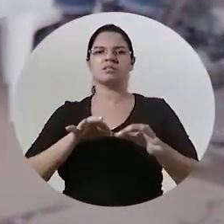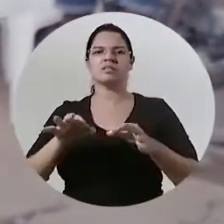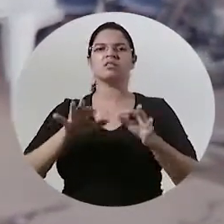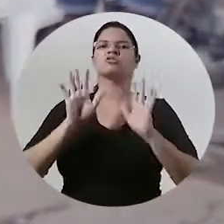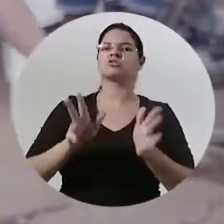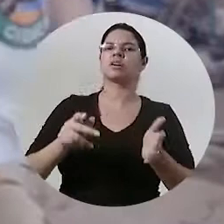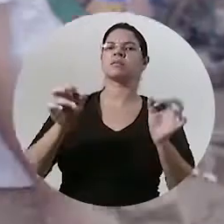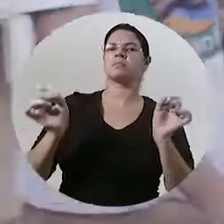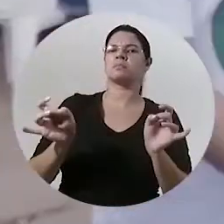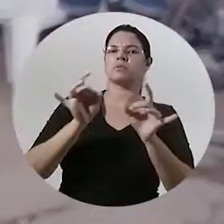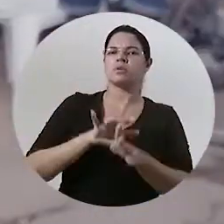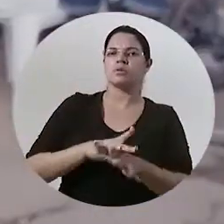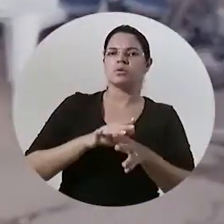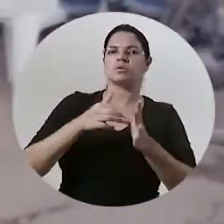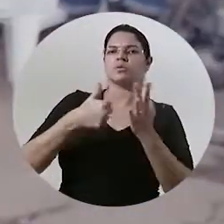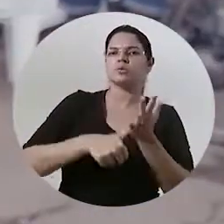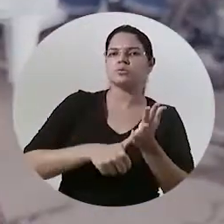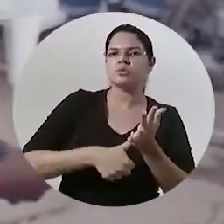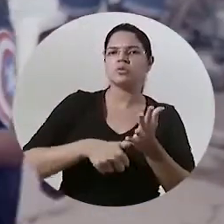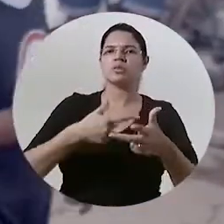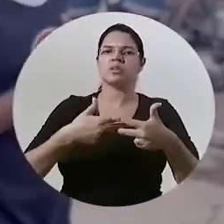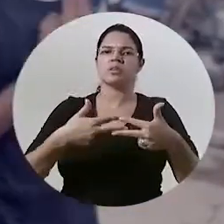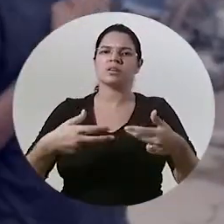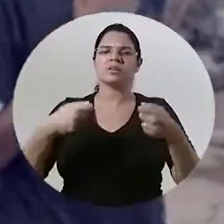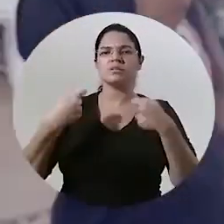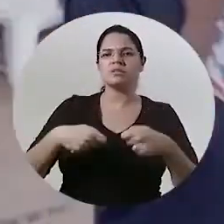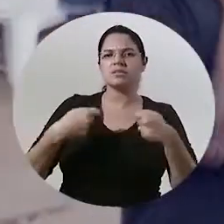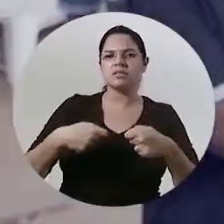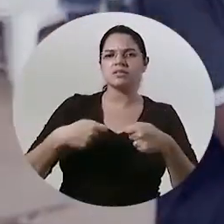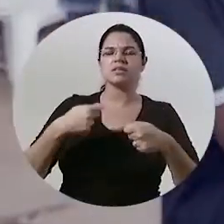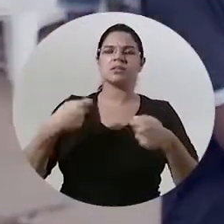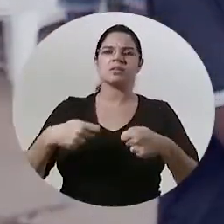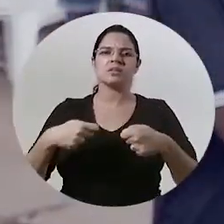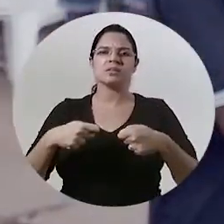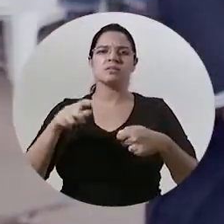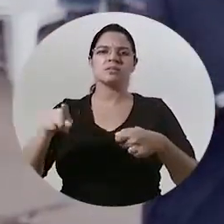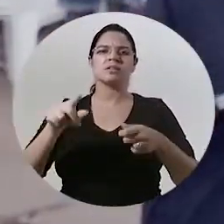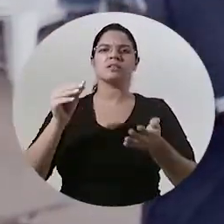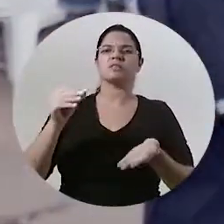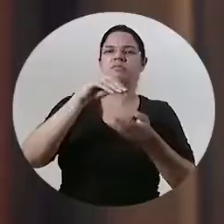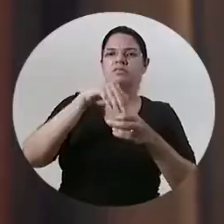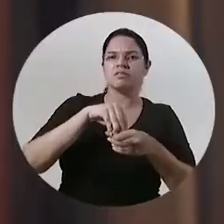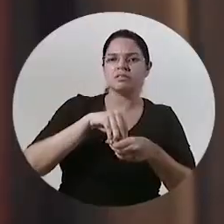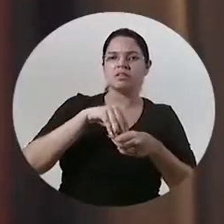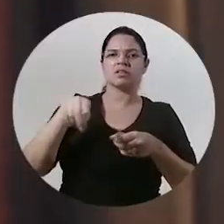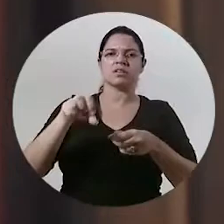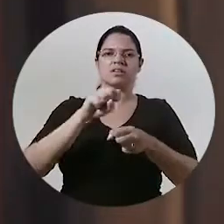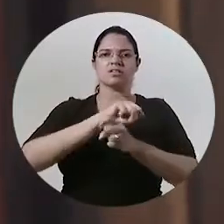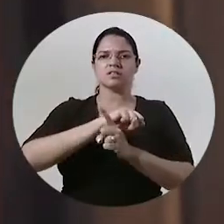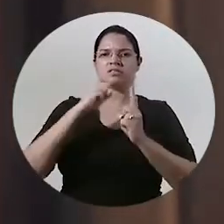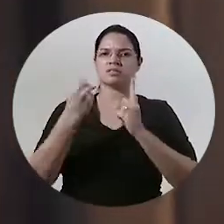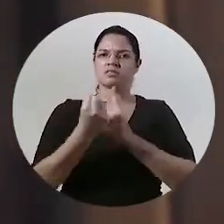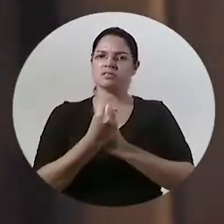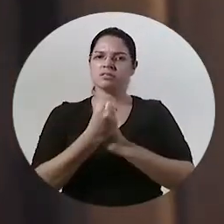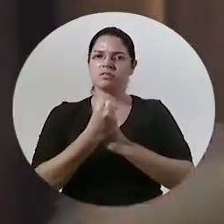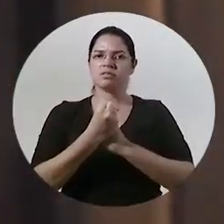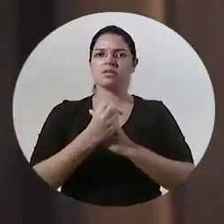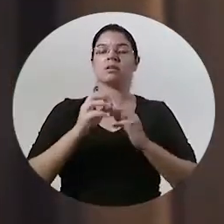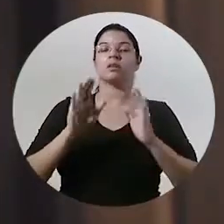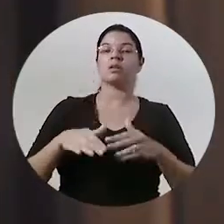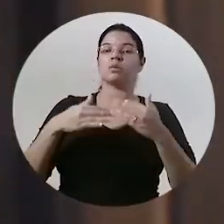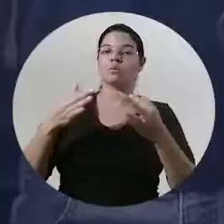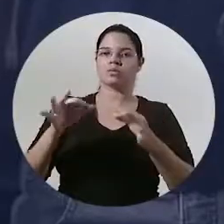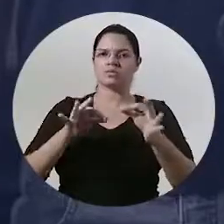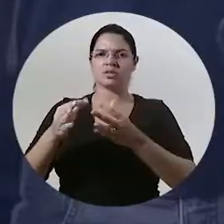é um documento que a pessoa deixa de estar à margem da sociedade basta integrar o ciclo social quando o projeto chega tem